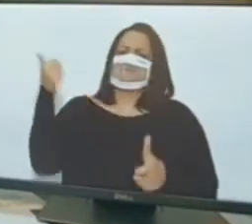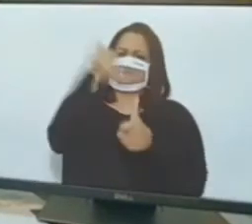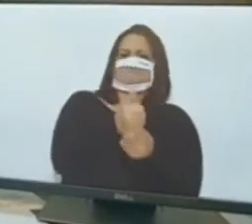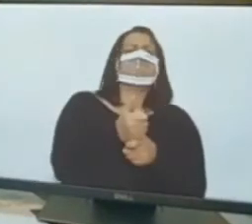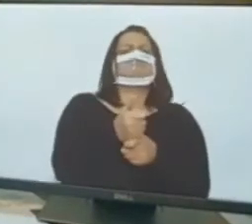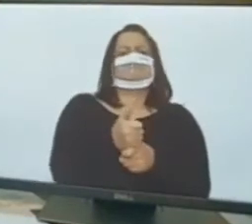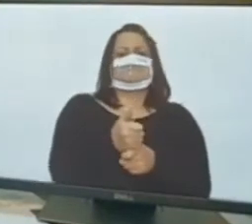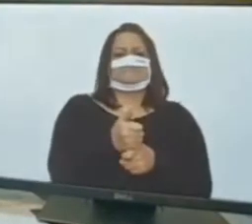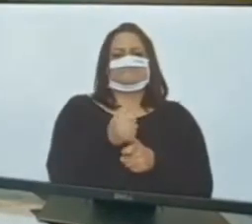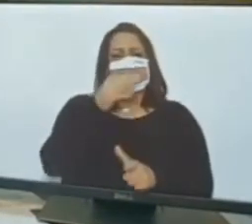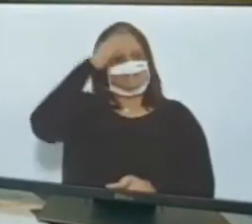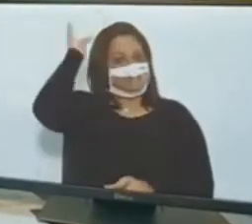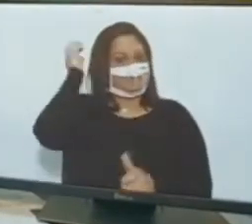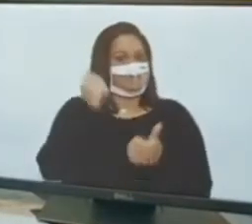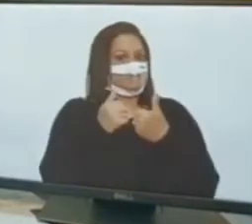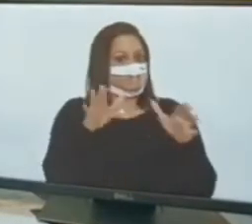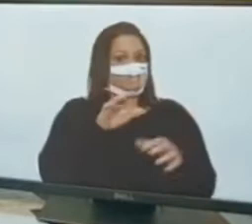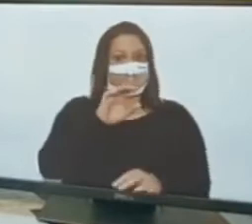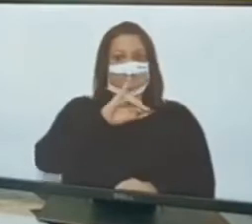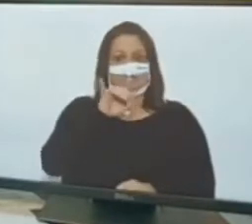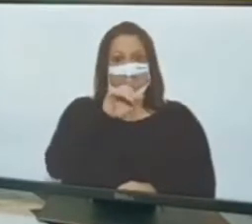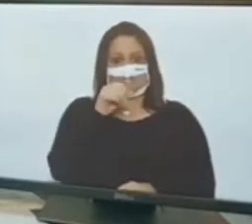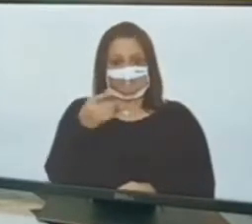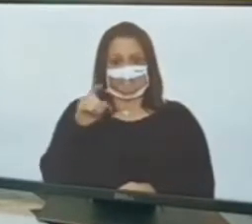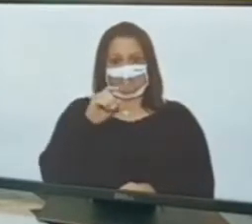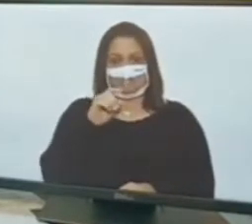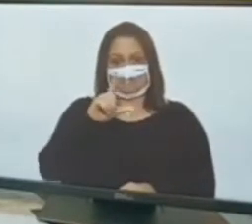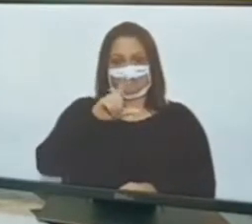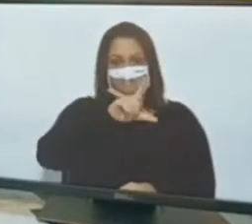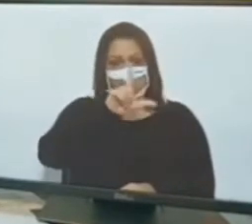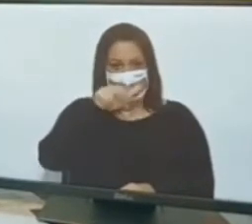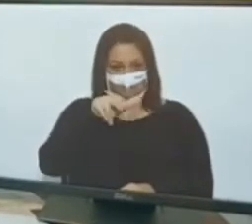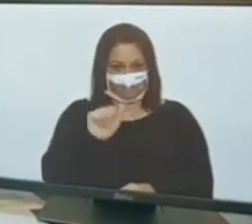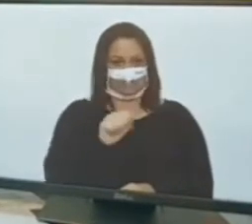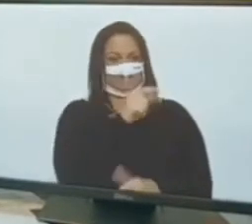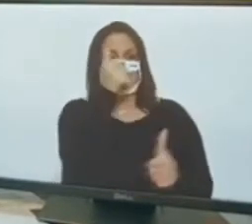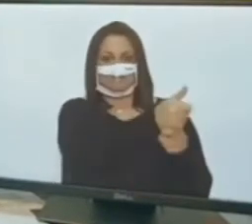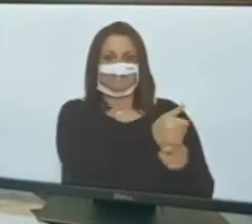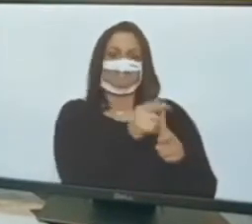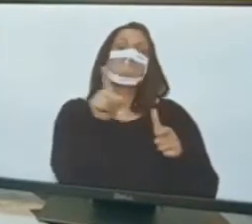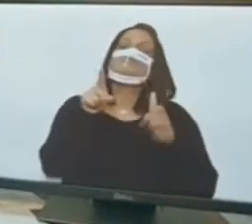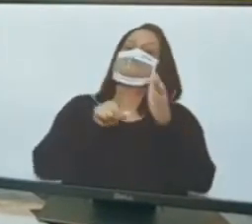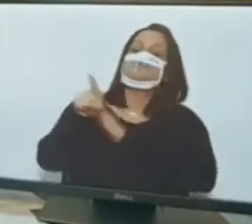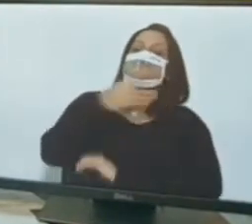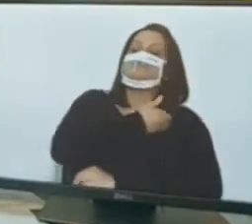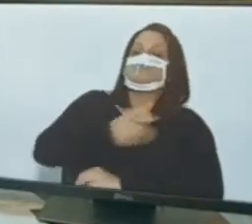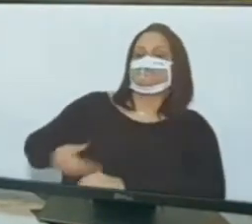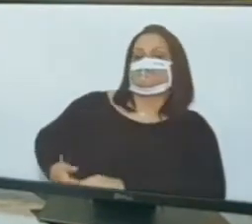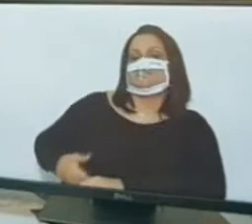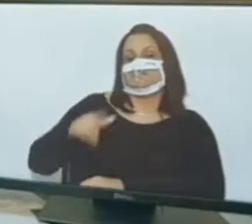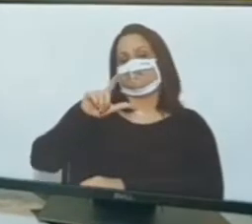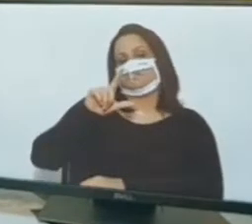começou botando o João Silvio Luna, que agora é o presidente de Itaipu Binacional. Pergunte para o governador Ratinho o que ele acha